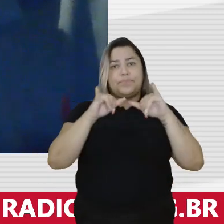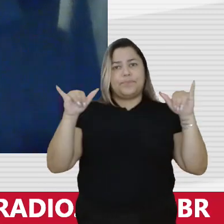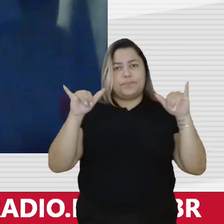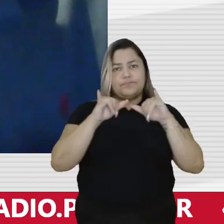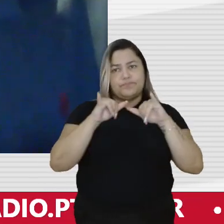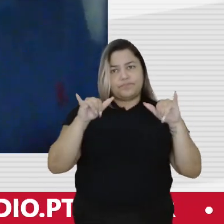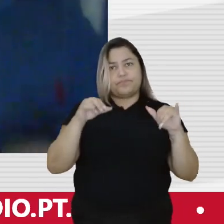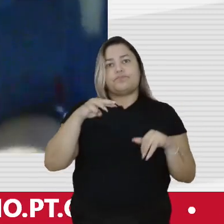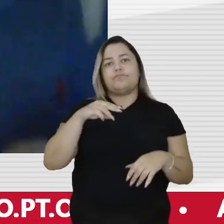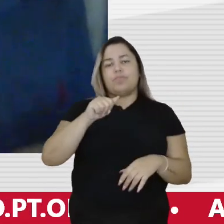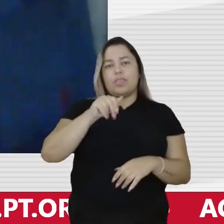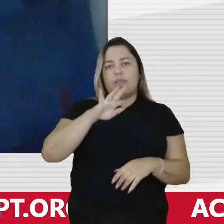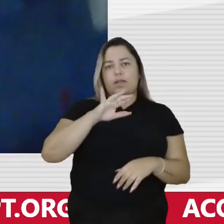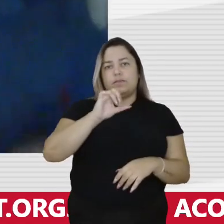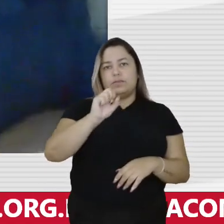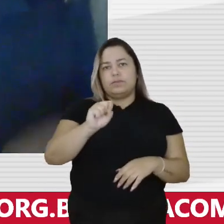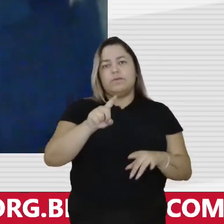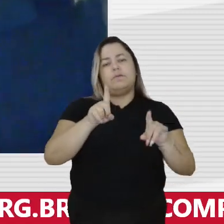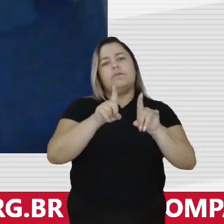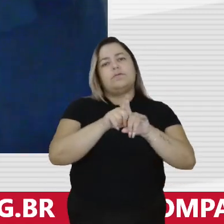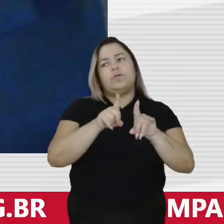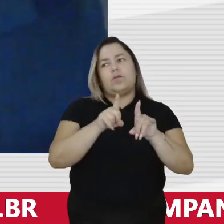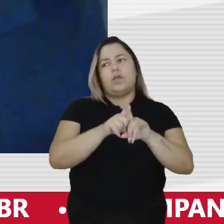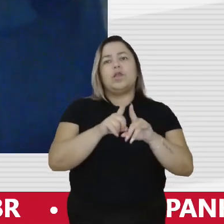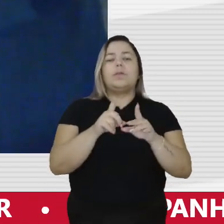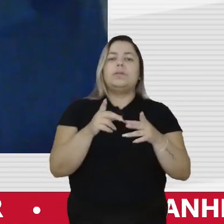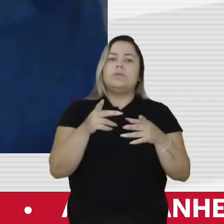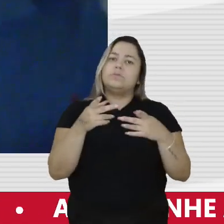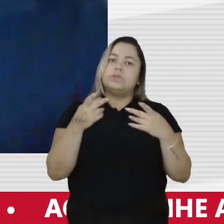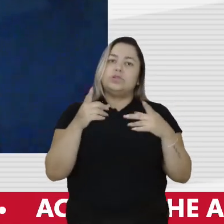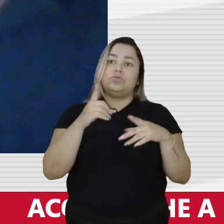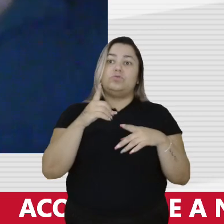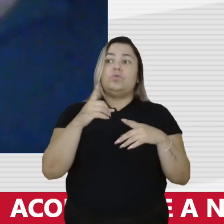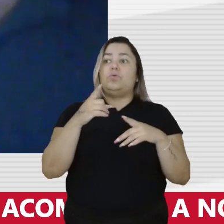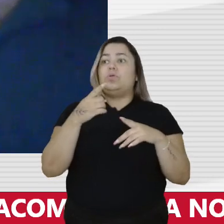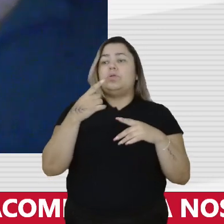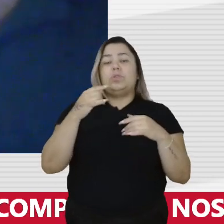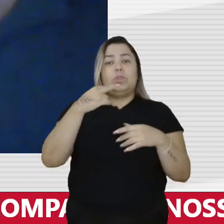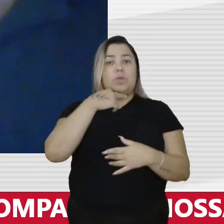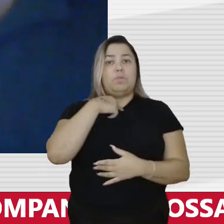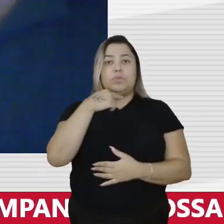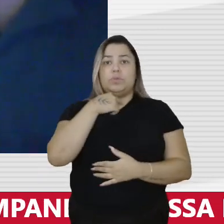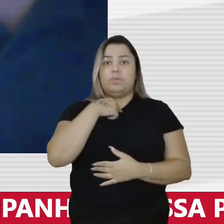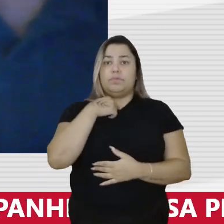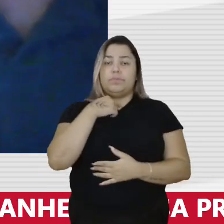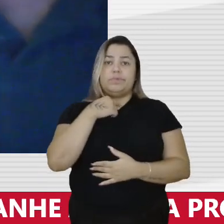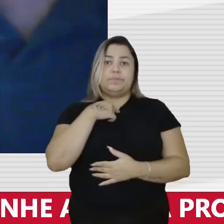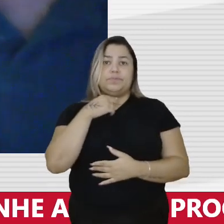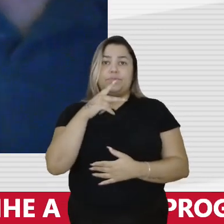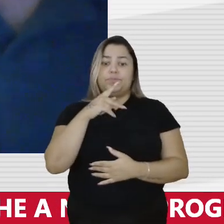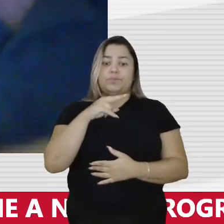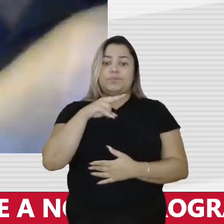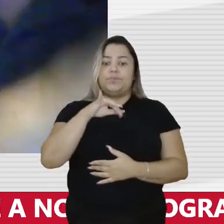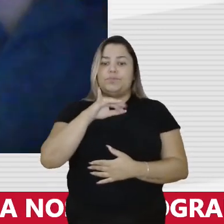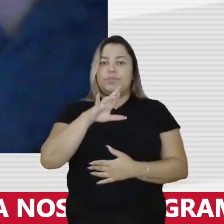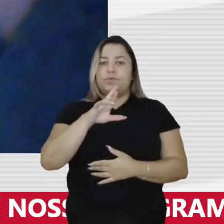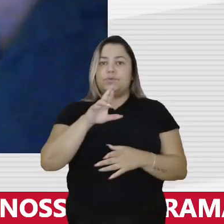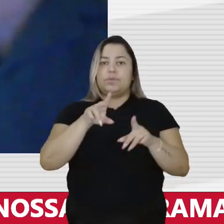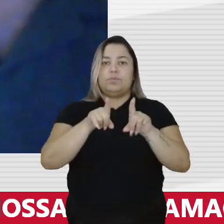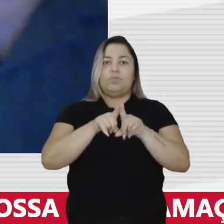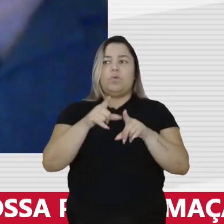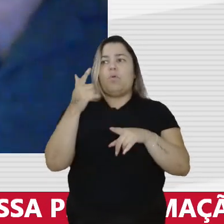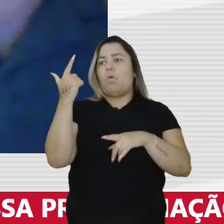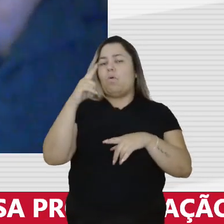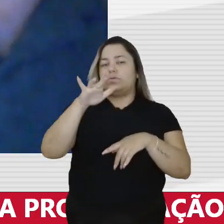ele coloca em xeque esse discurso. Nós não podemos punir as pessoas porque alguns já